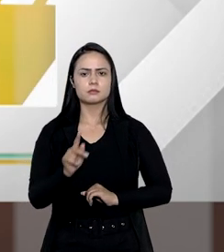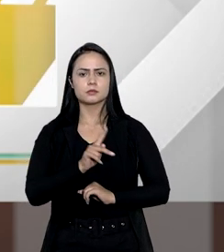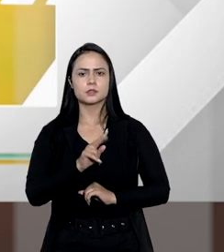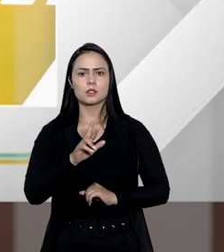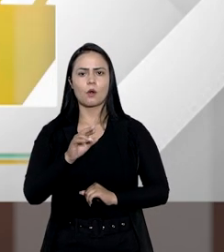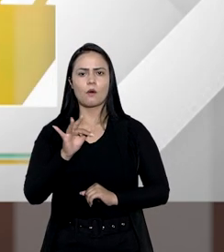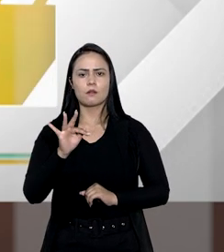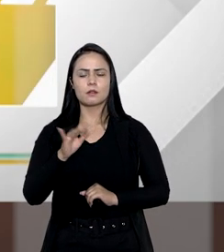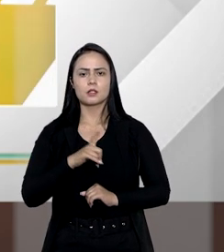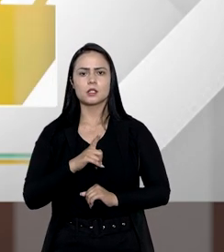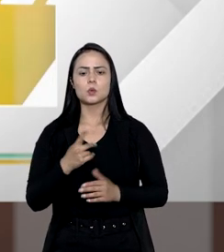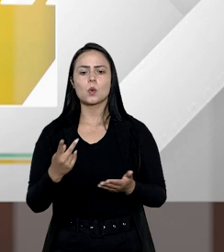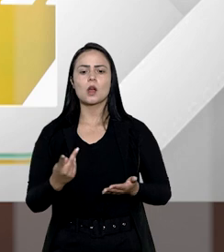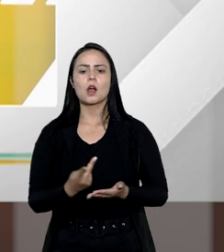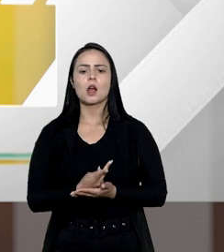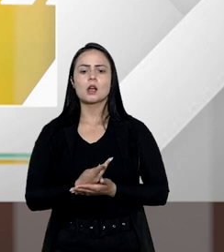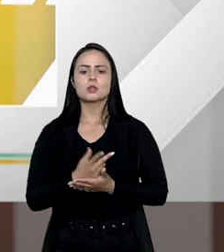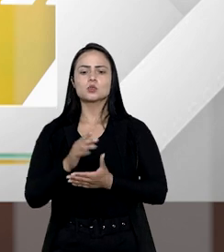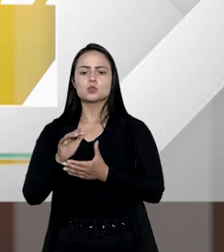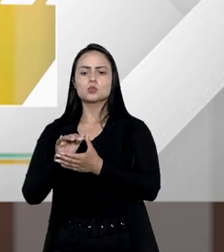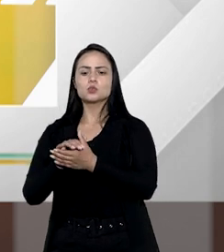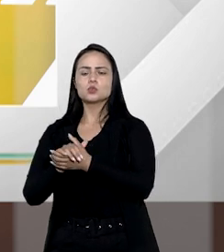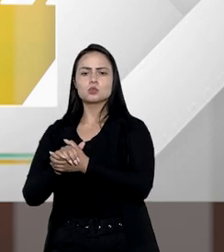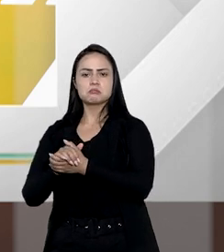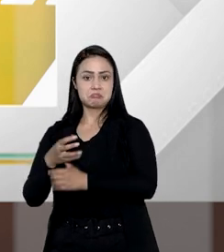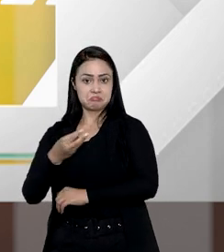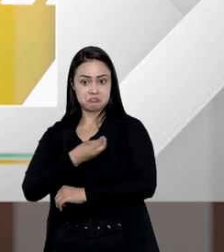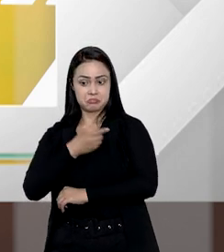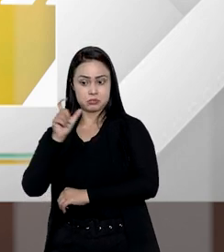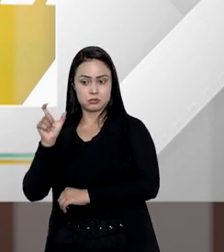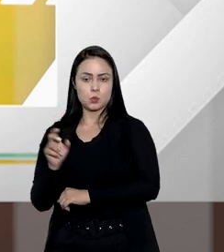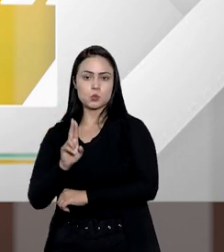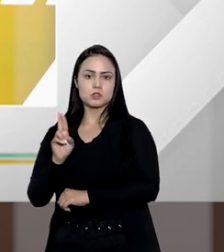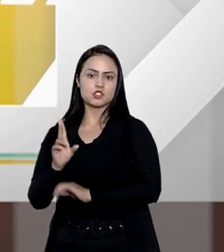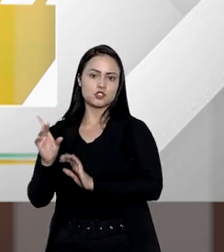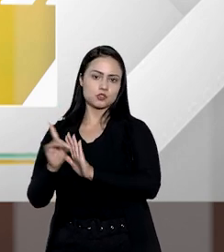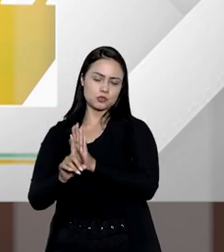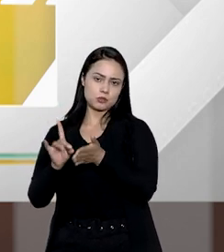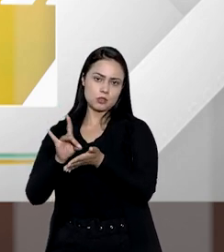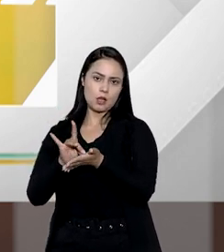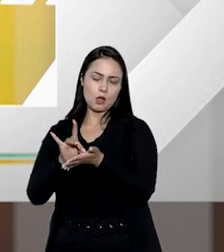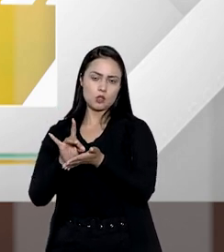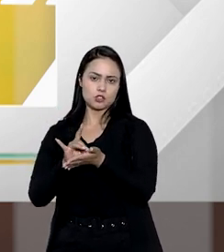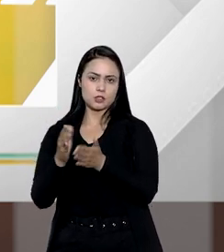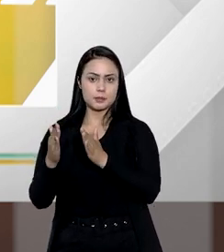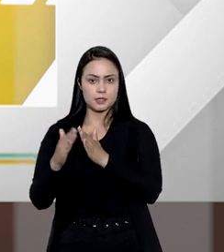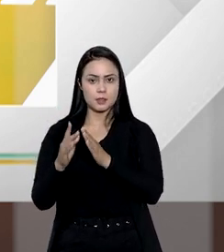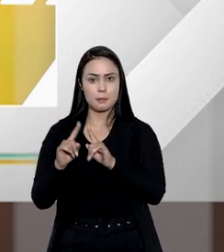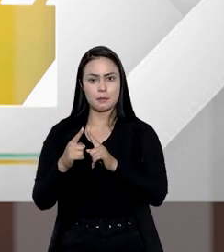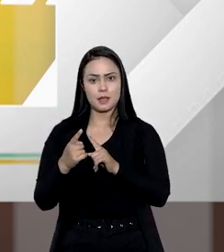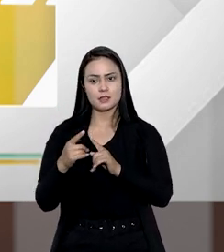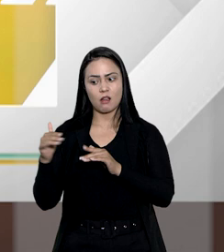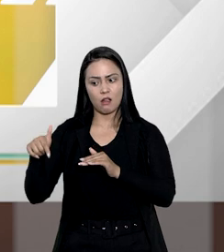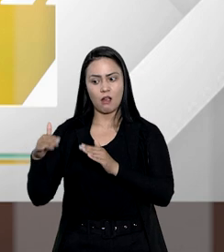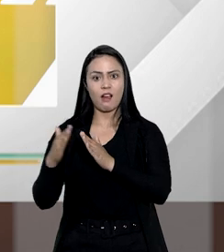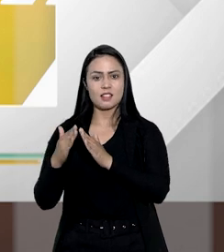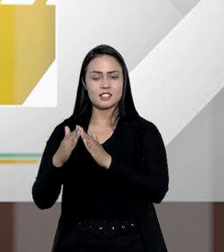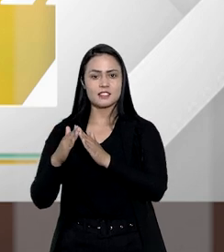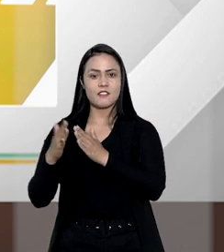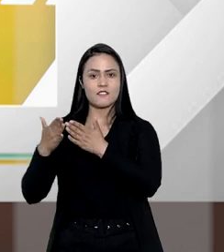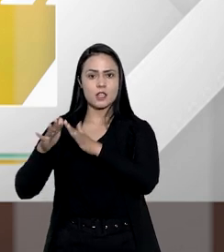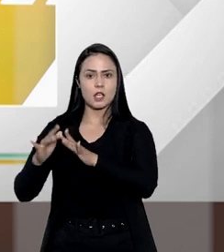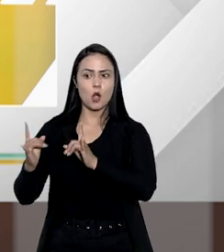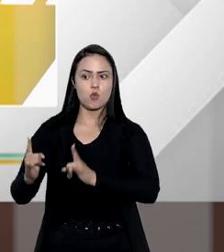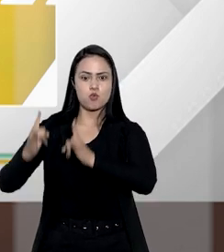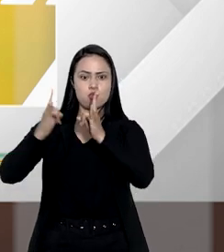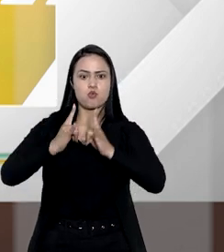Professor Rolf e no caso de um cônjuge sobrevivente usufruir do direito real de habitação mas o imóvel ficar em